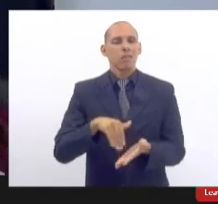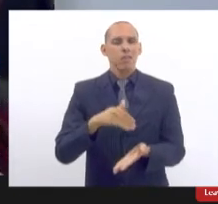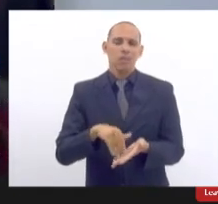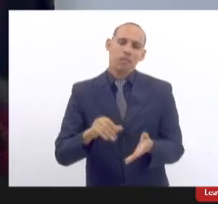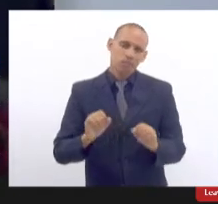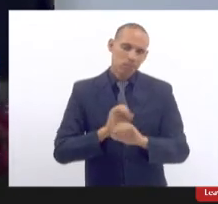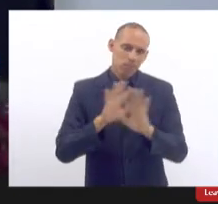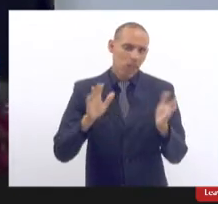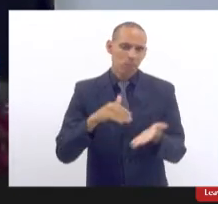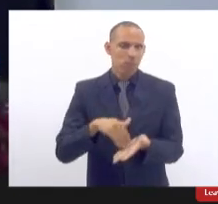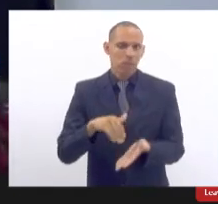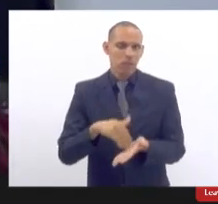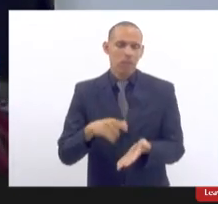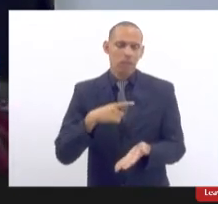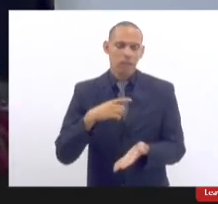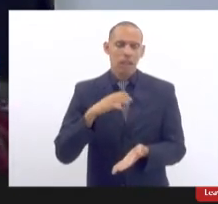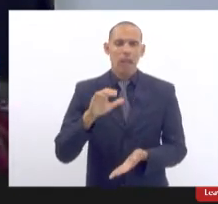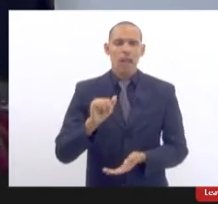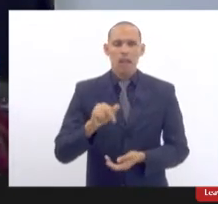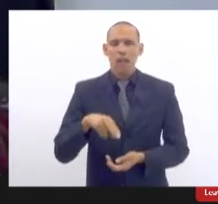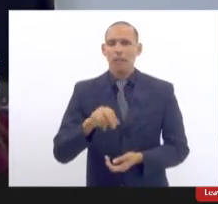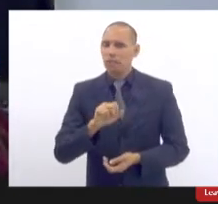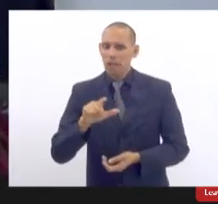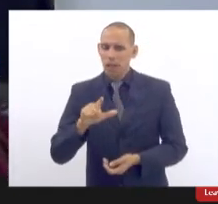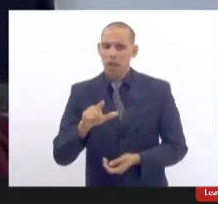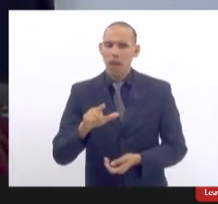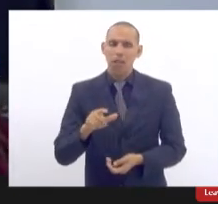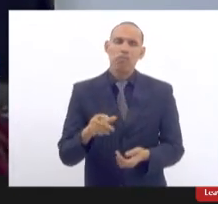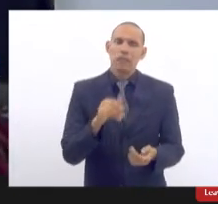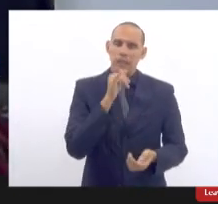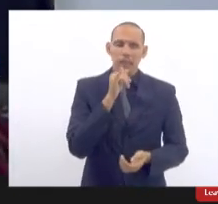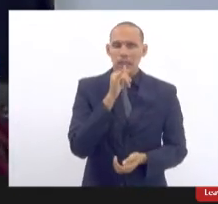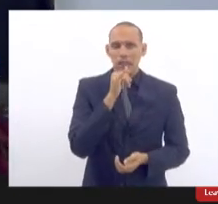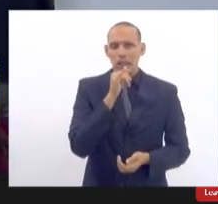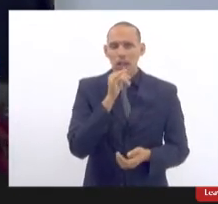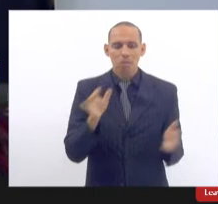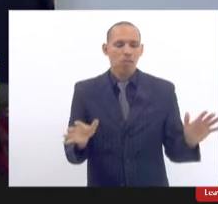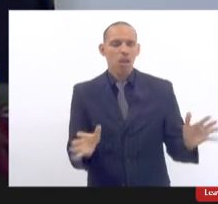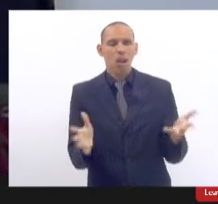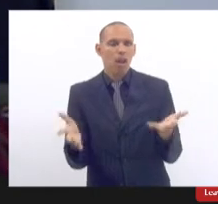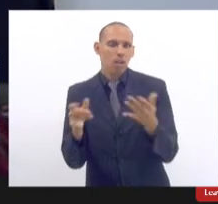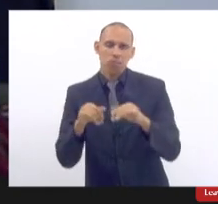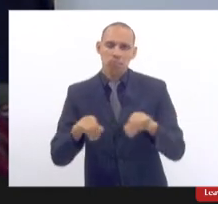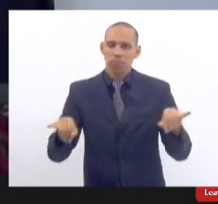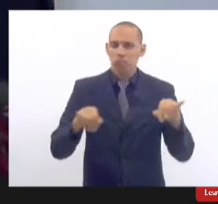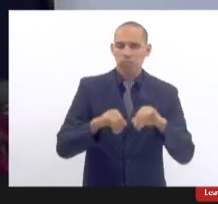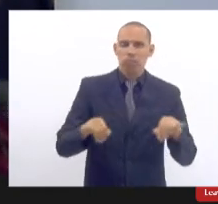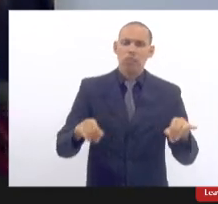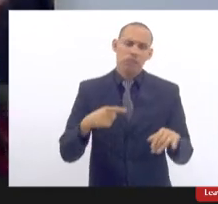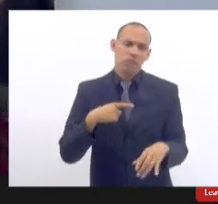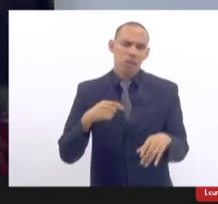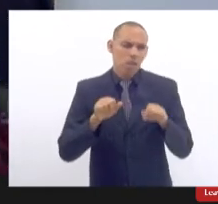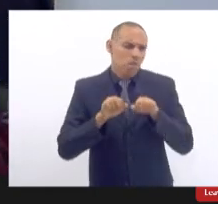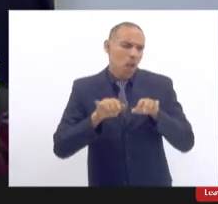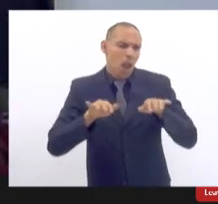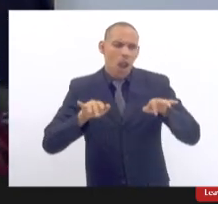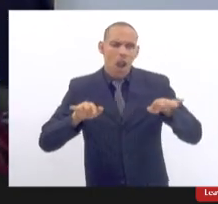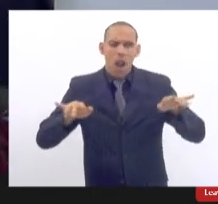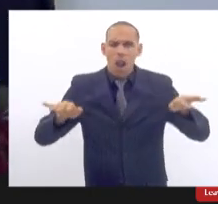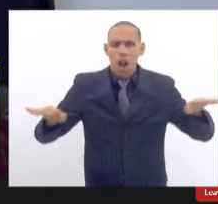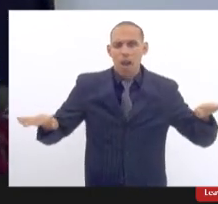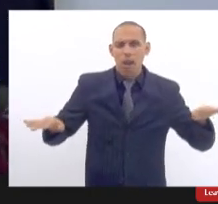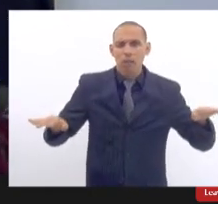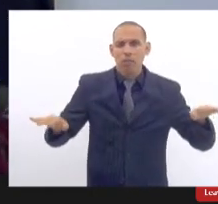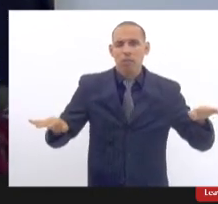secretaria dispõe de canais quando é para campanhas de vacinação por exemplo são canais que atingem milhares de pessoas